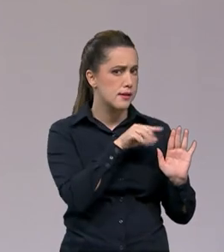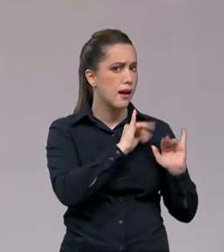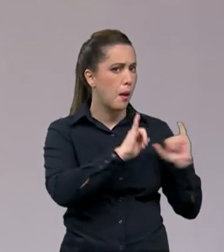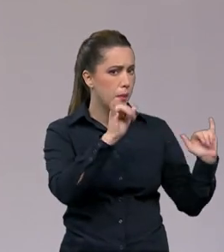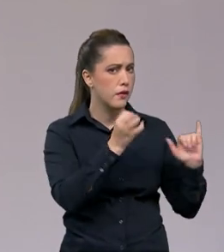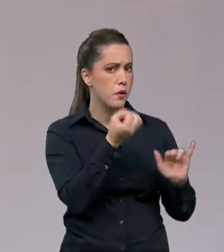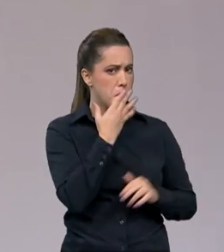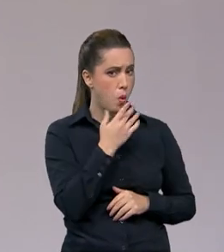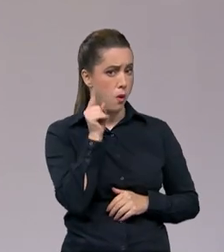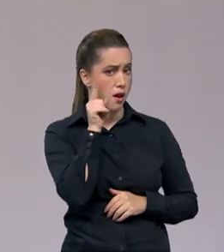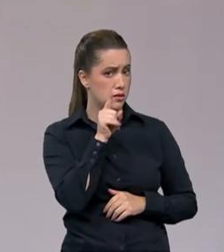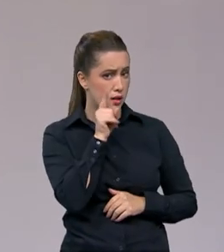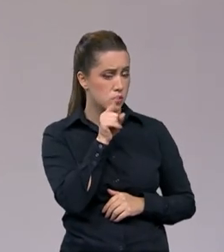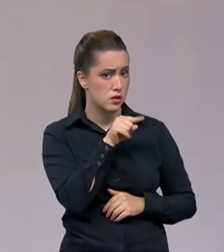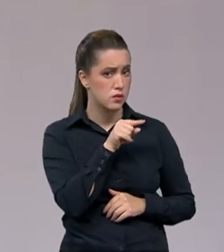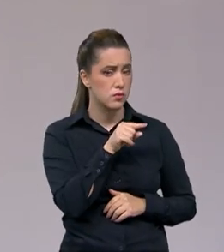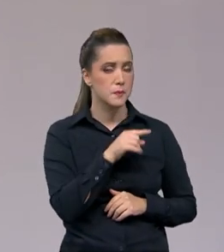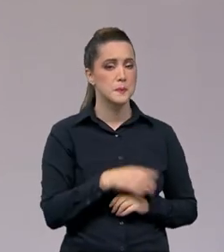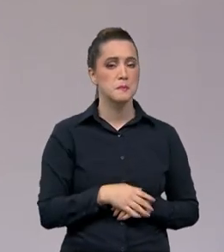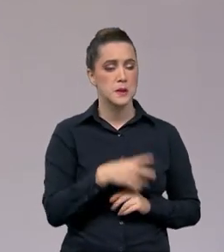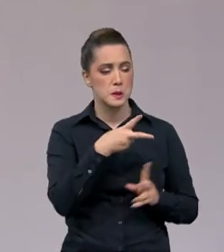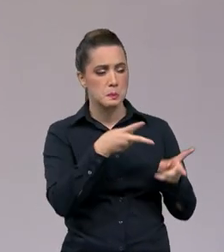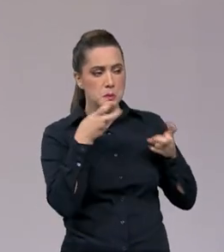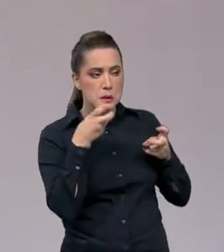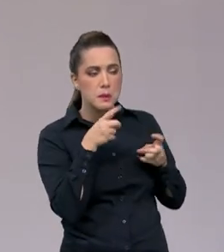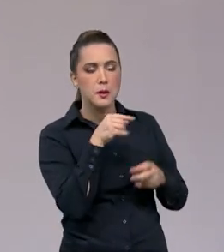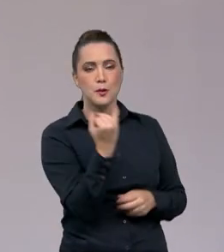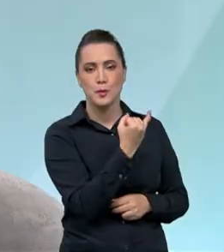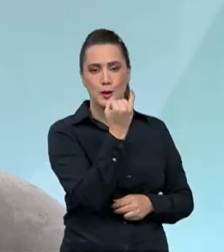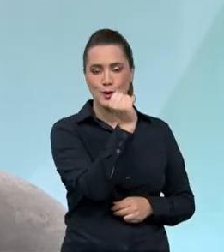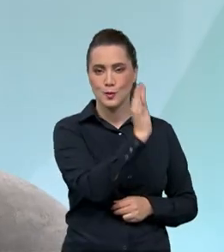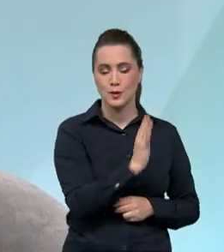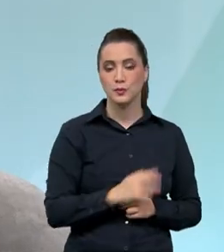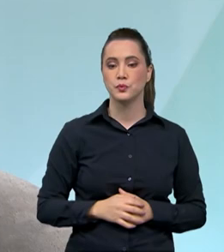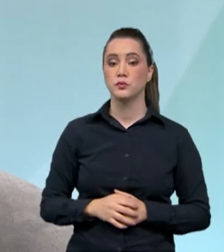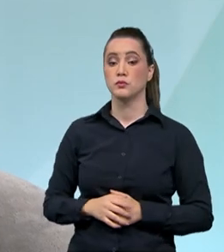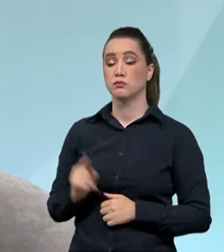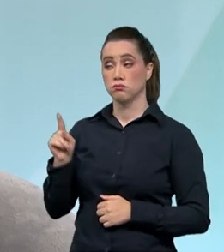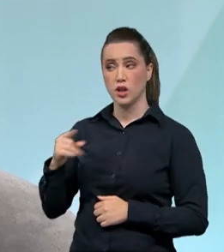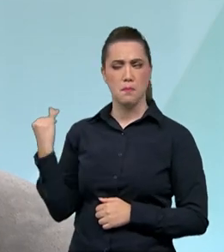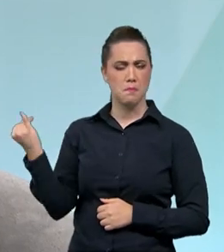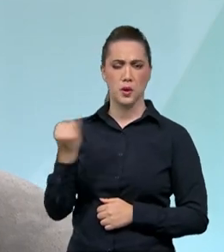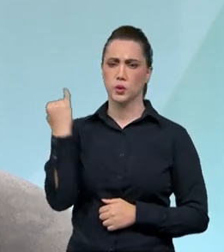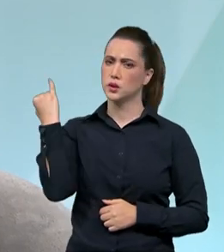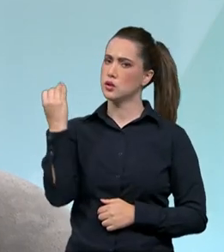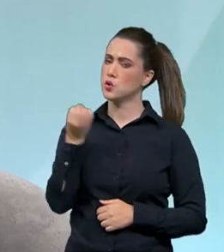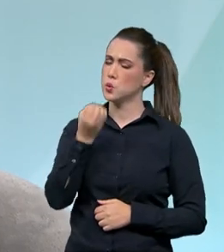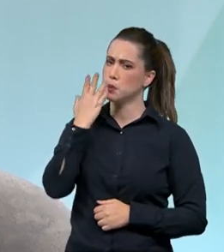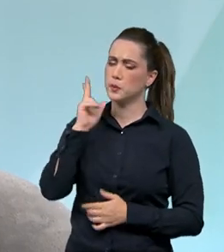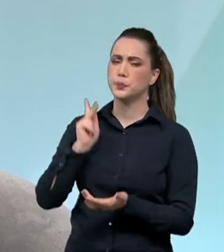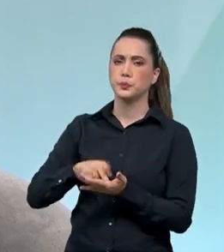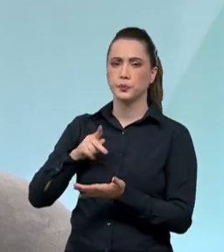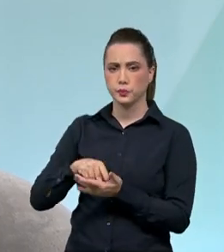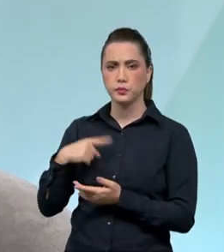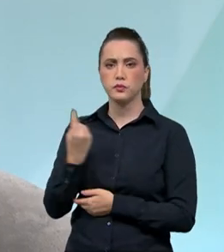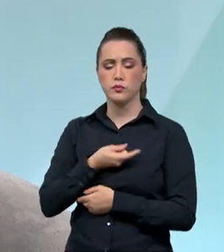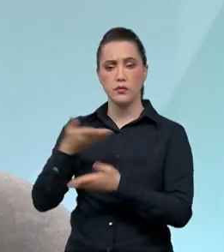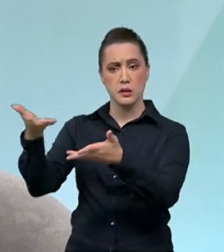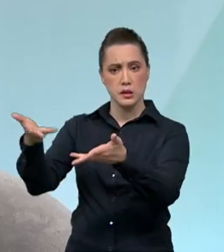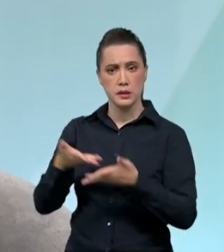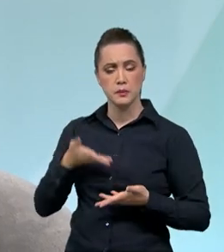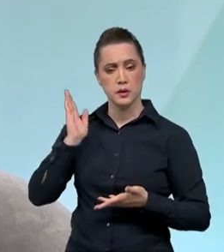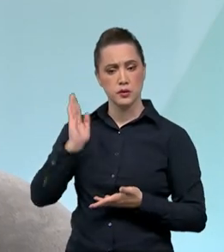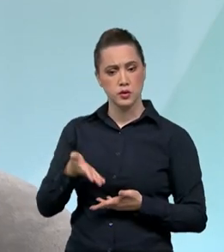os norte-americanos reagiram a essa campanha do turismo brasileiro? De forma muito boa. Inclusive, a gente recebeu já